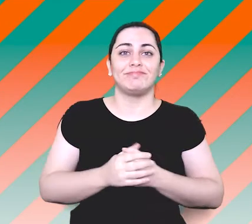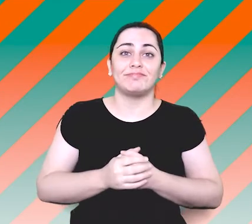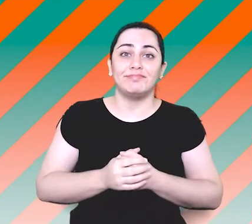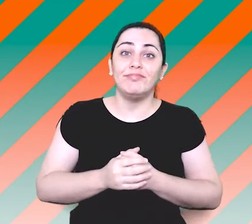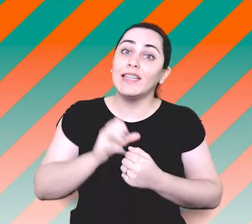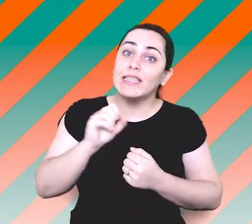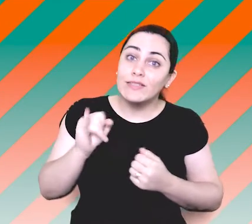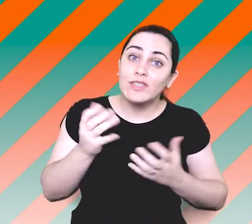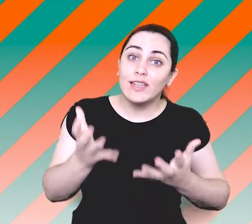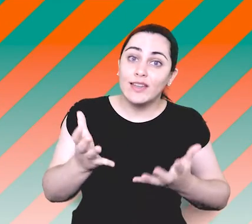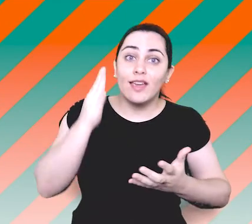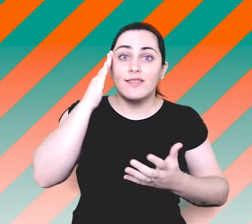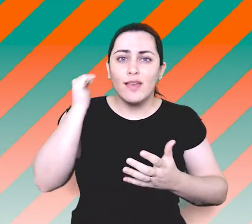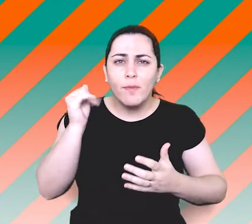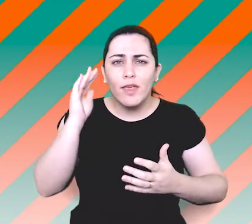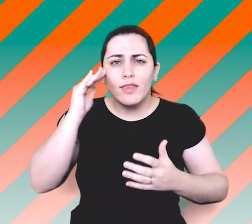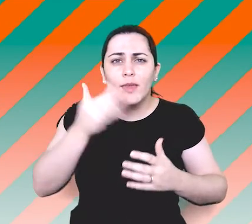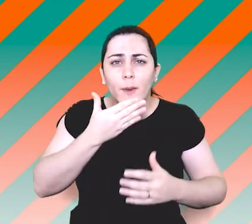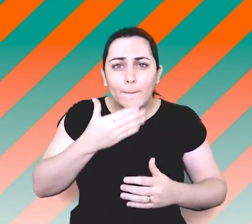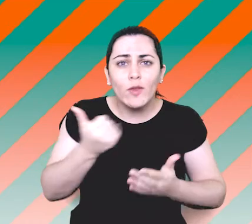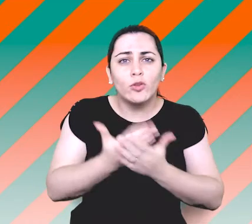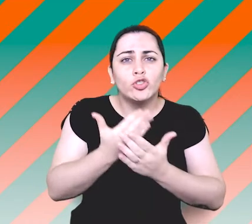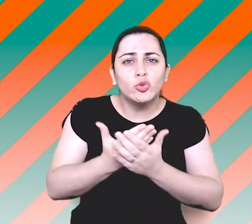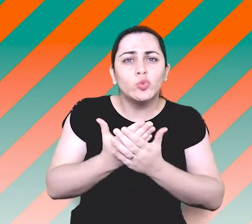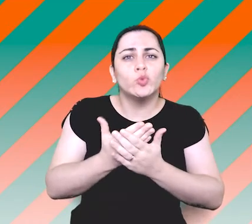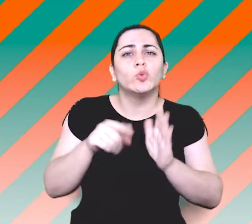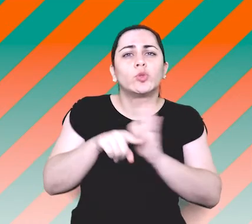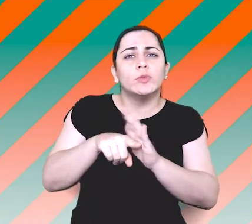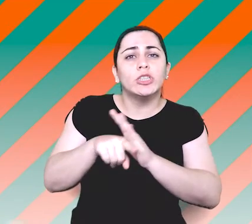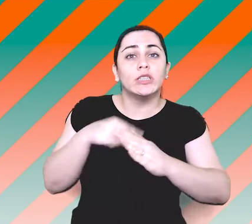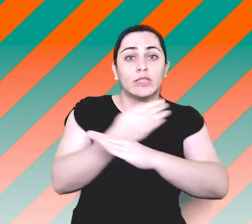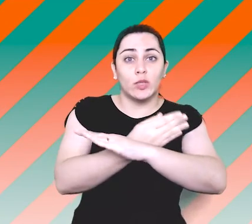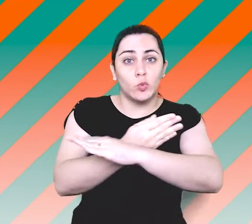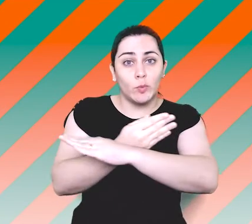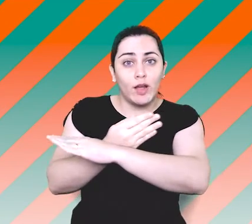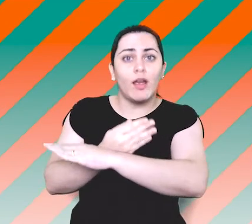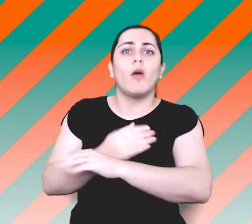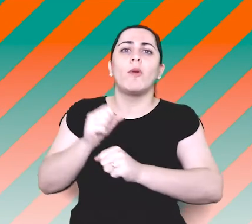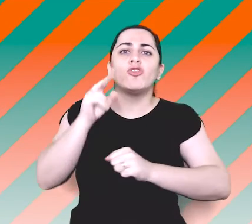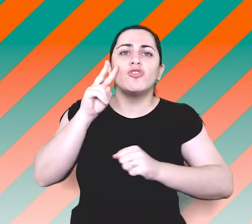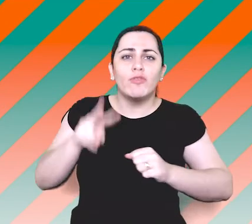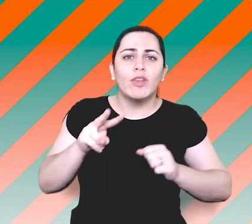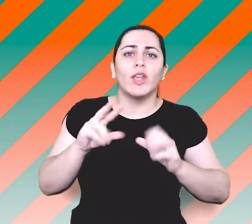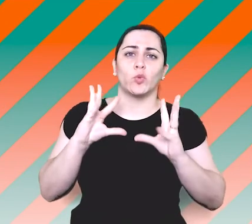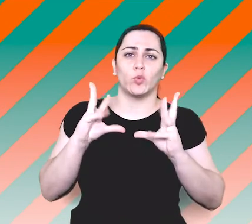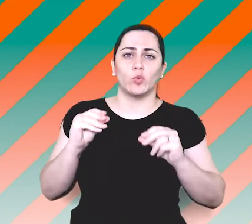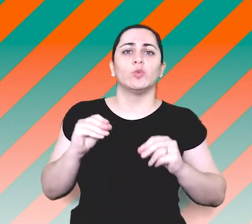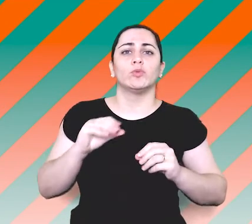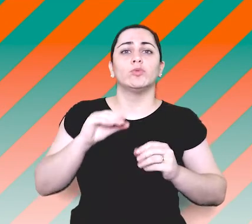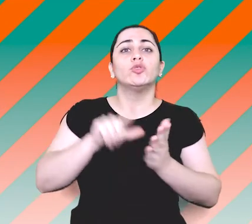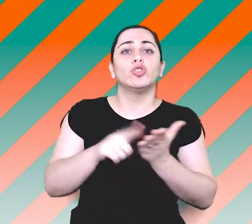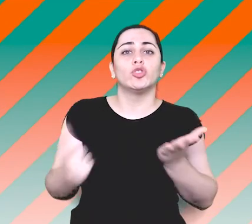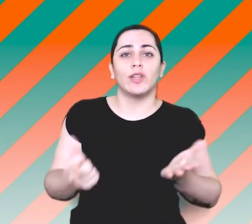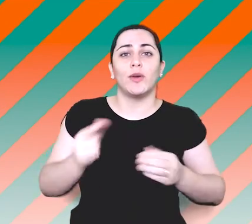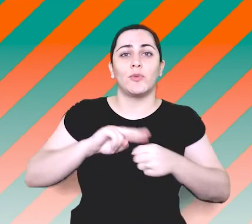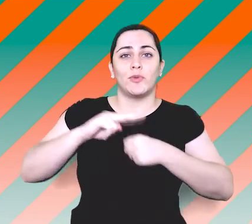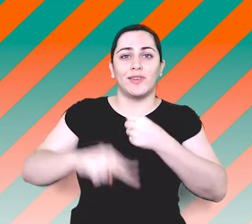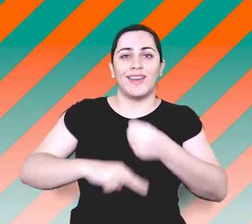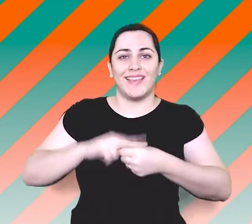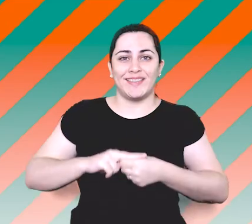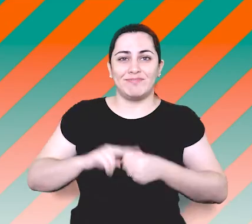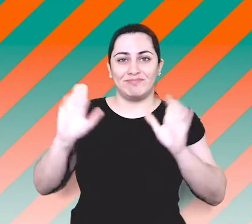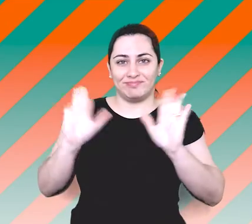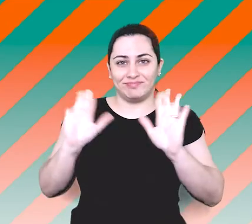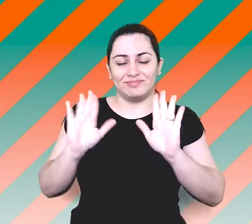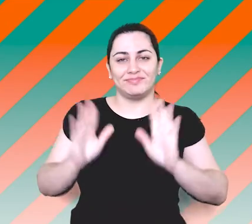E se você quiser entender mais sobre os estudos relacionados aos tubarões, é só ver a matéria completa no Jornal da Unesp. A gente se